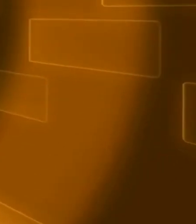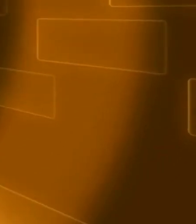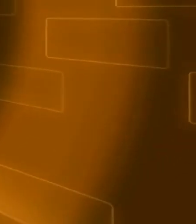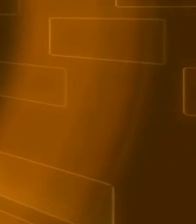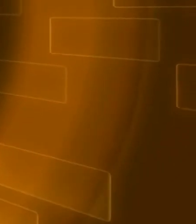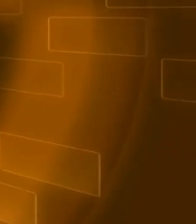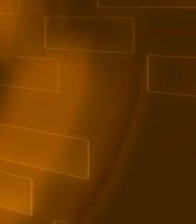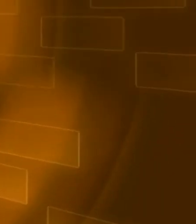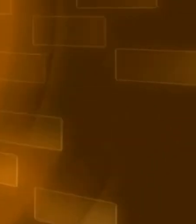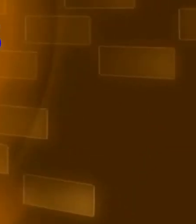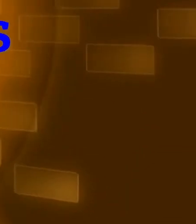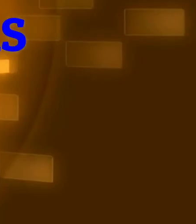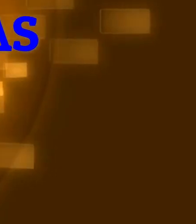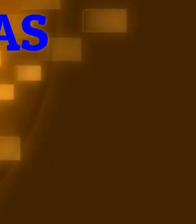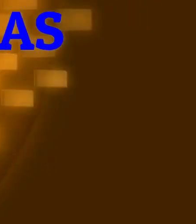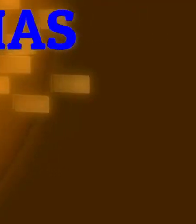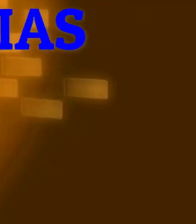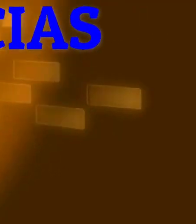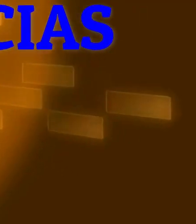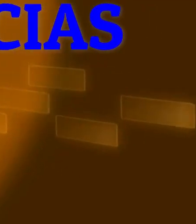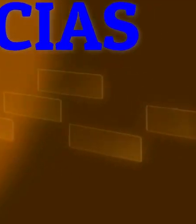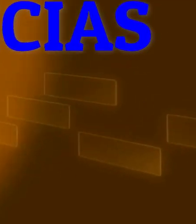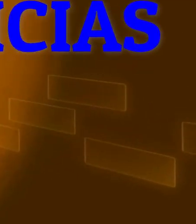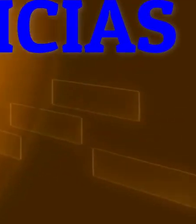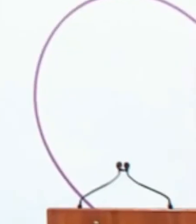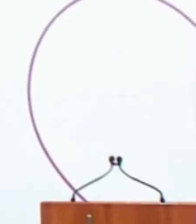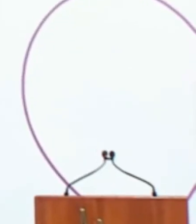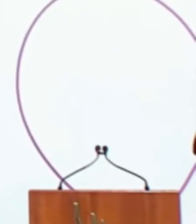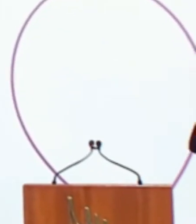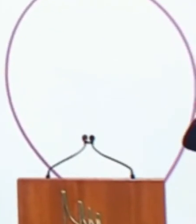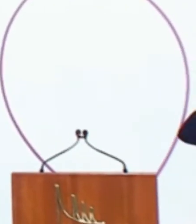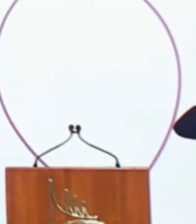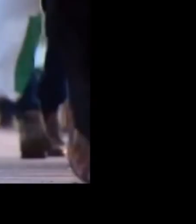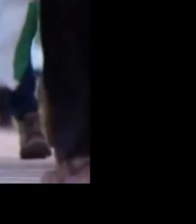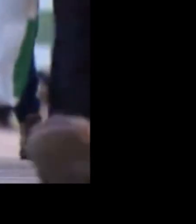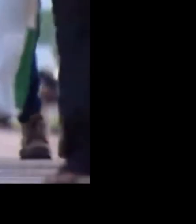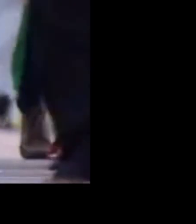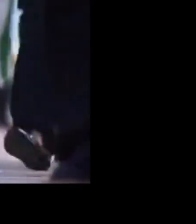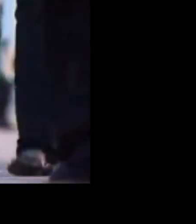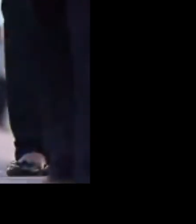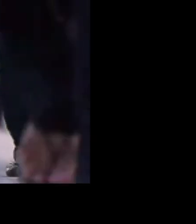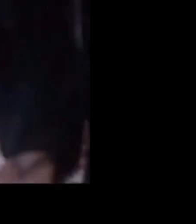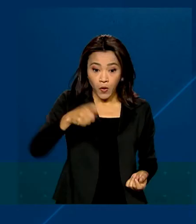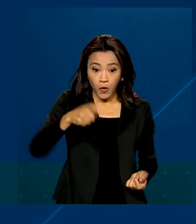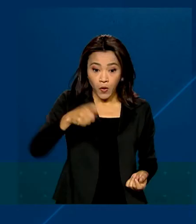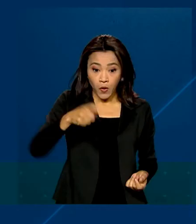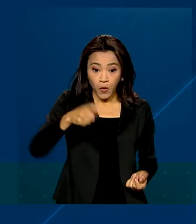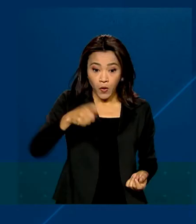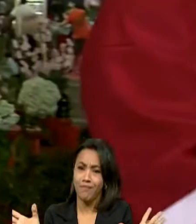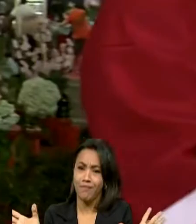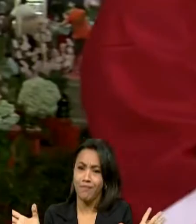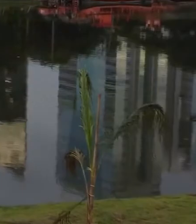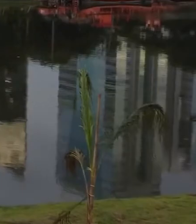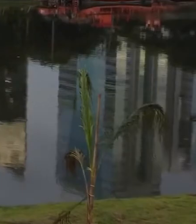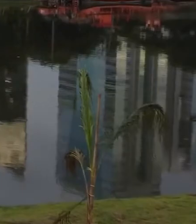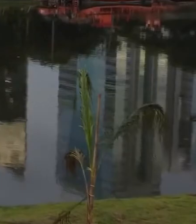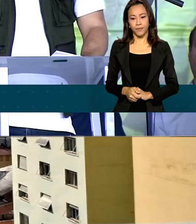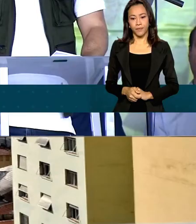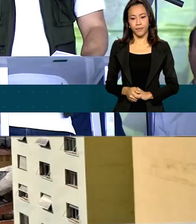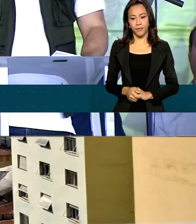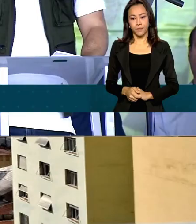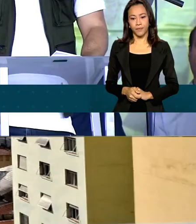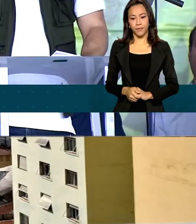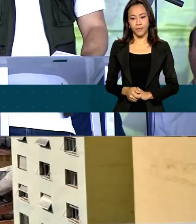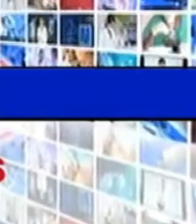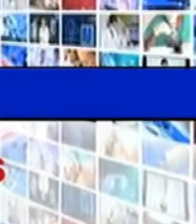A informação na medida certa que você gosta. Um telejornalismo dinâmico. Nacional e regional.